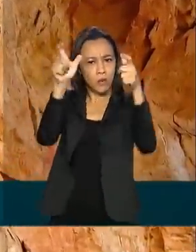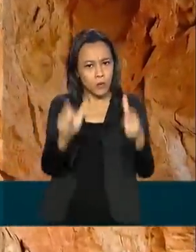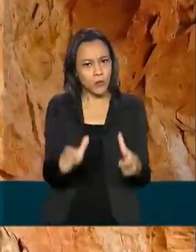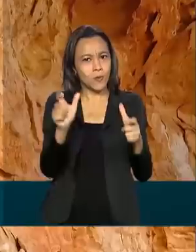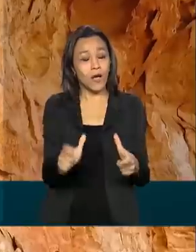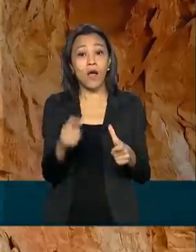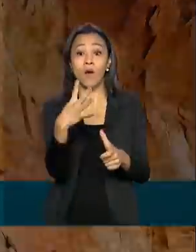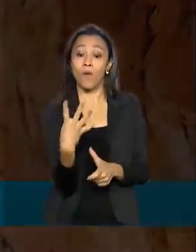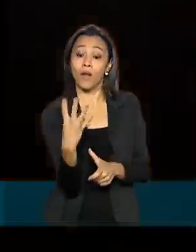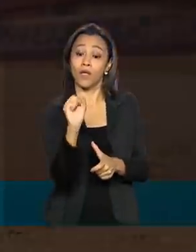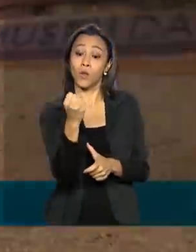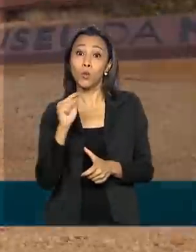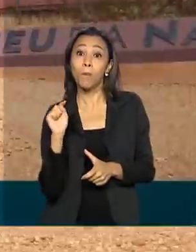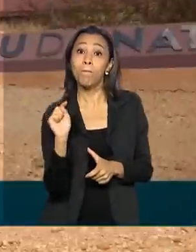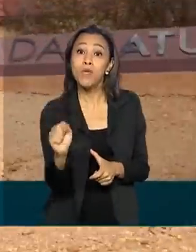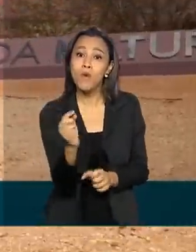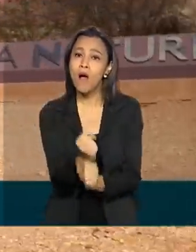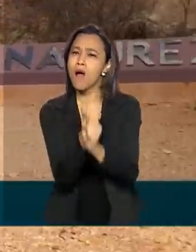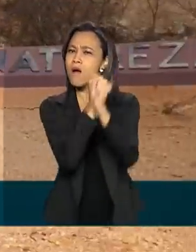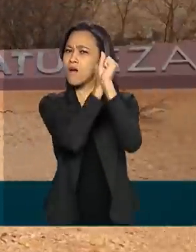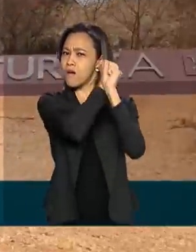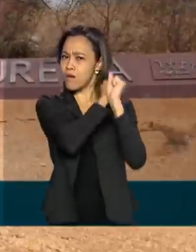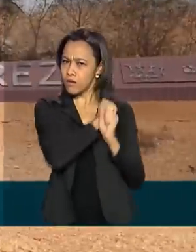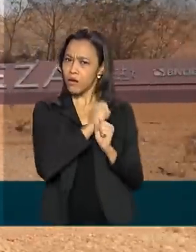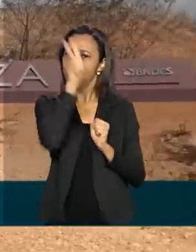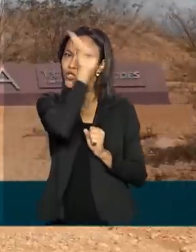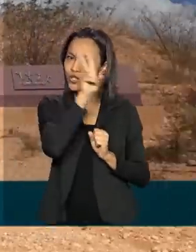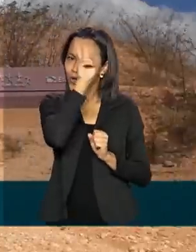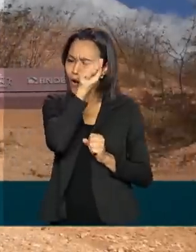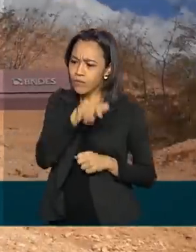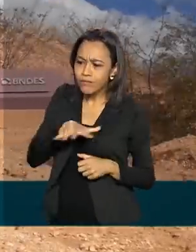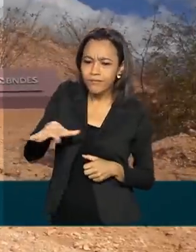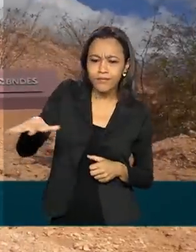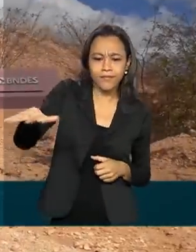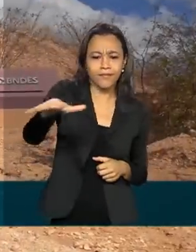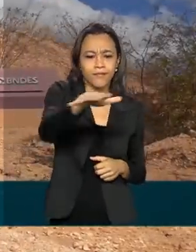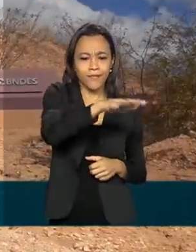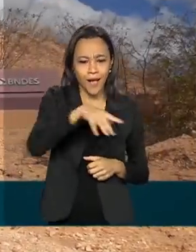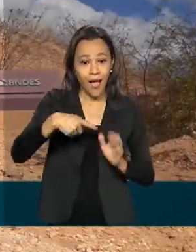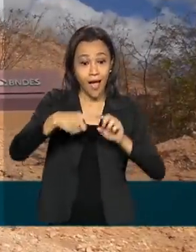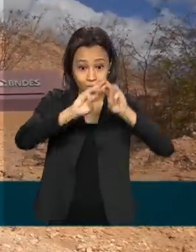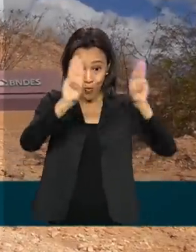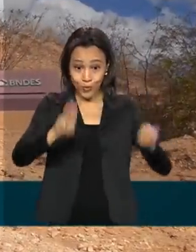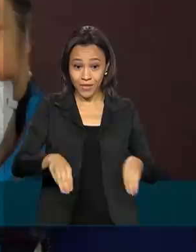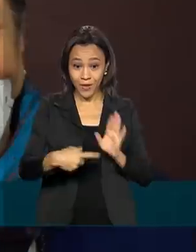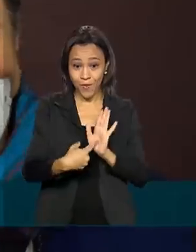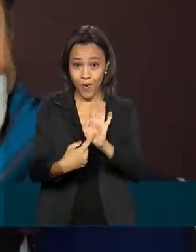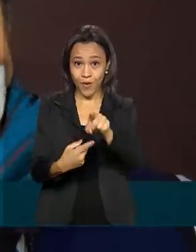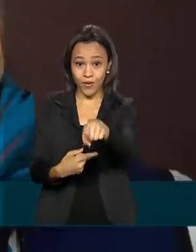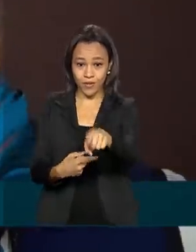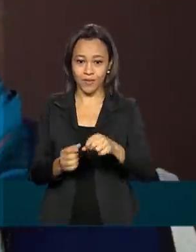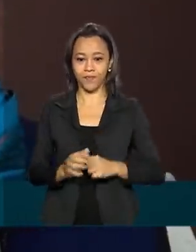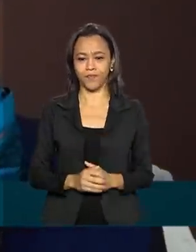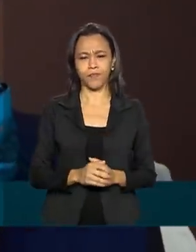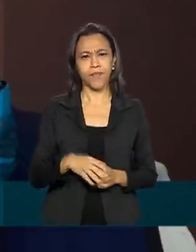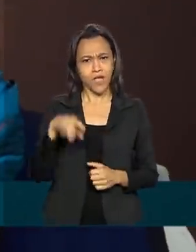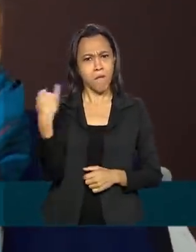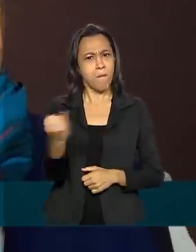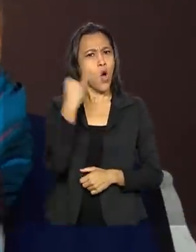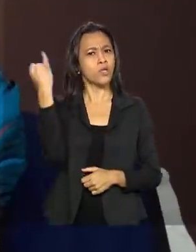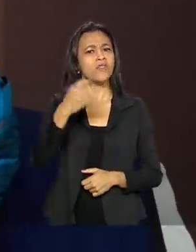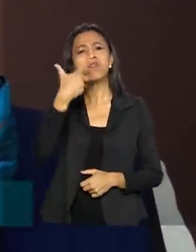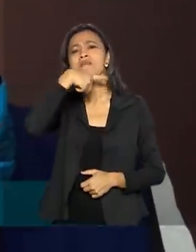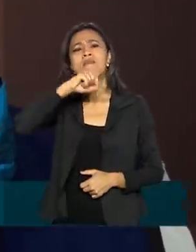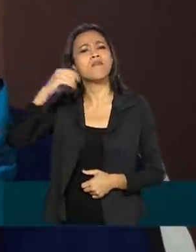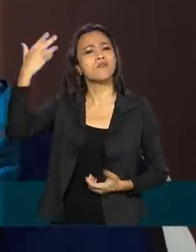de 48 mil anos. Parte da história da região é retratada no Museu da Natureza. É muito importante para a gente saber quem